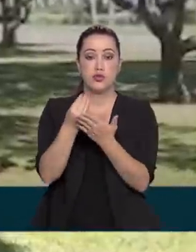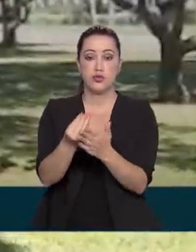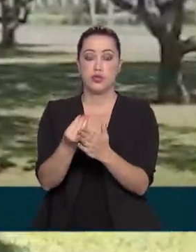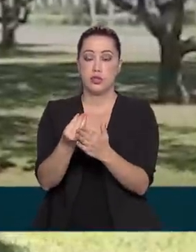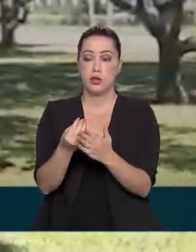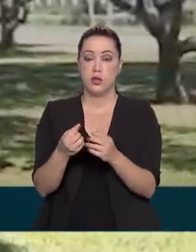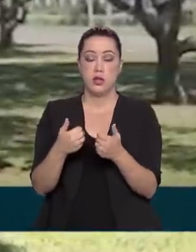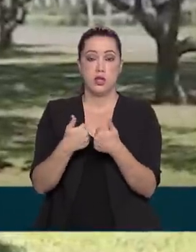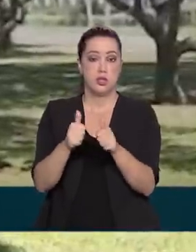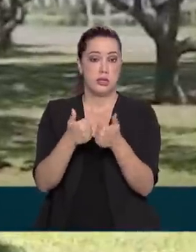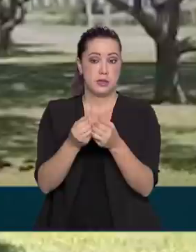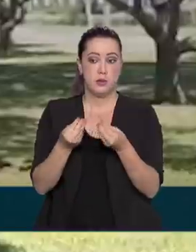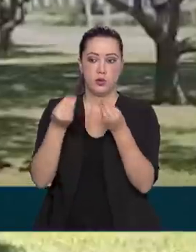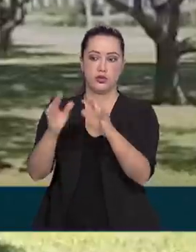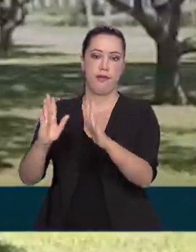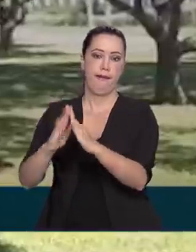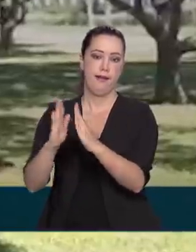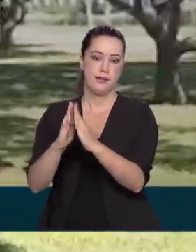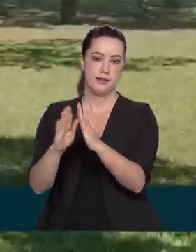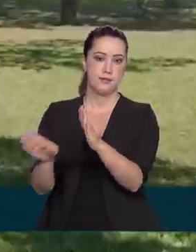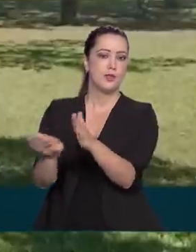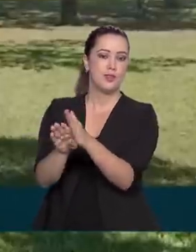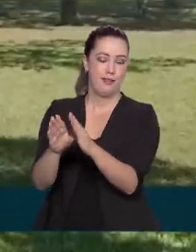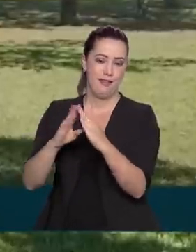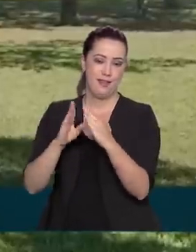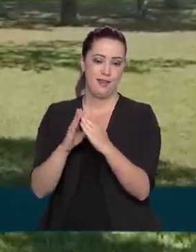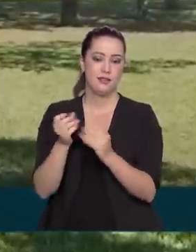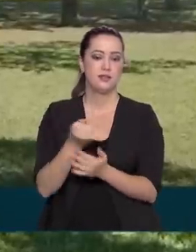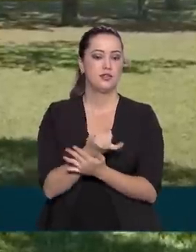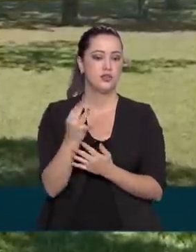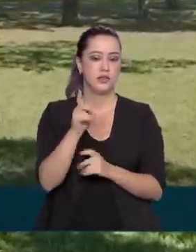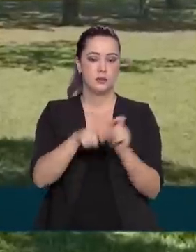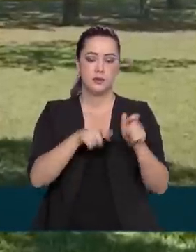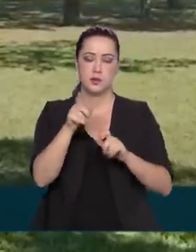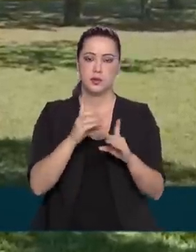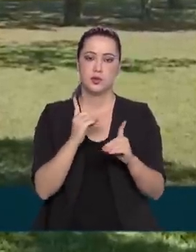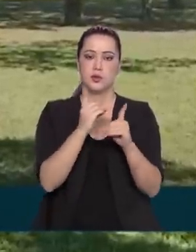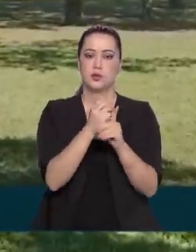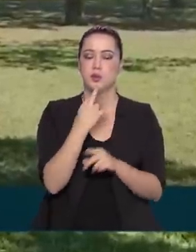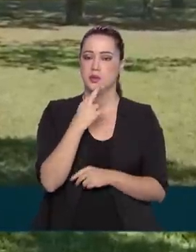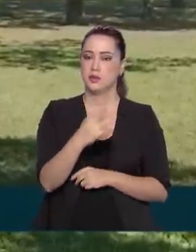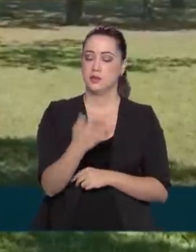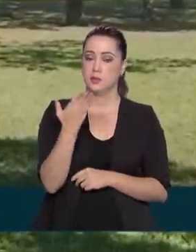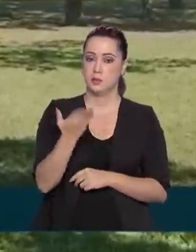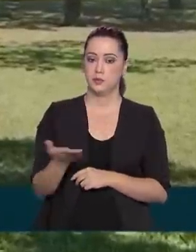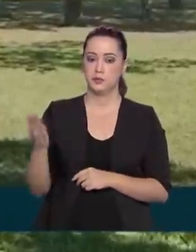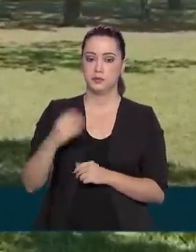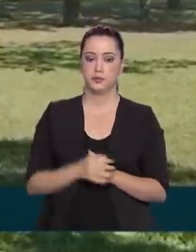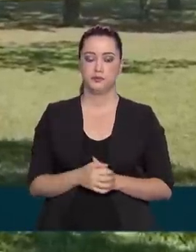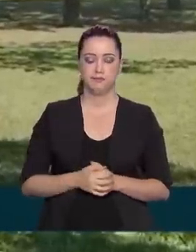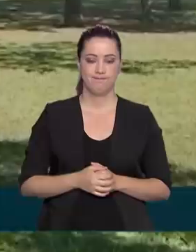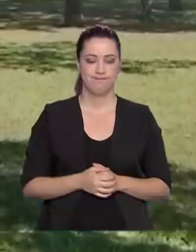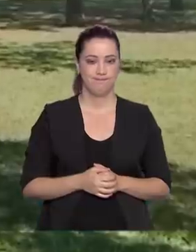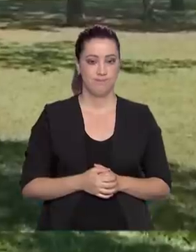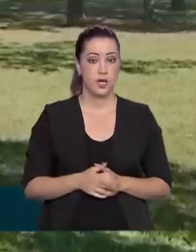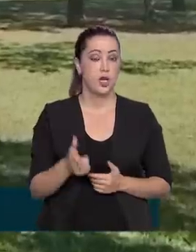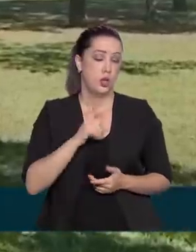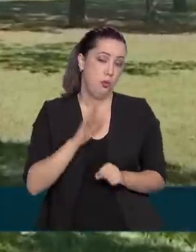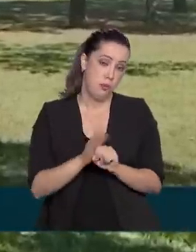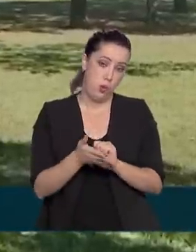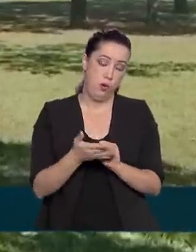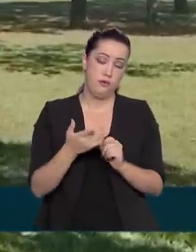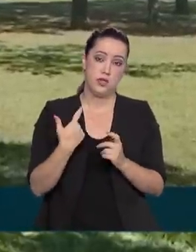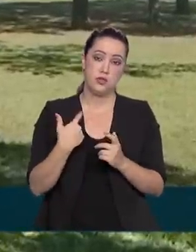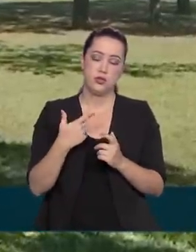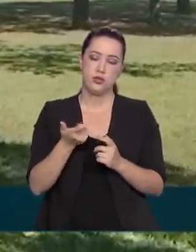foi a solução encontrada por muitos produtores rurais, como a Gildo. Com a pandemia, houve um aumento